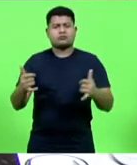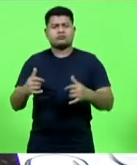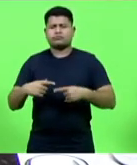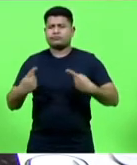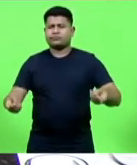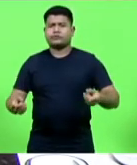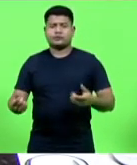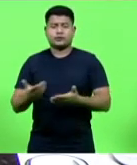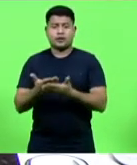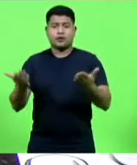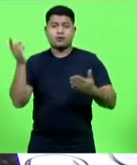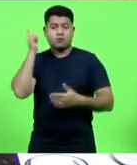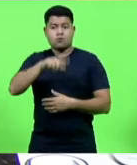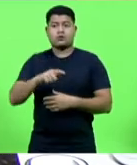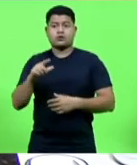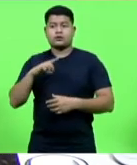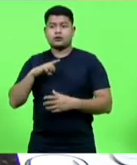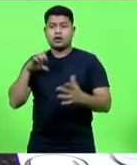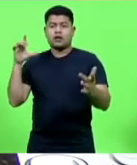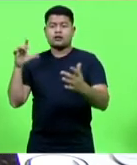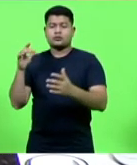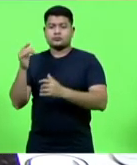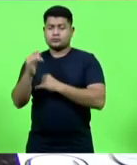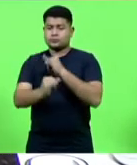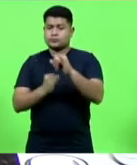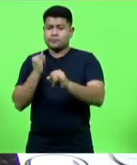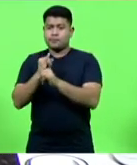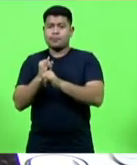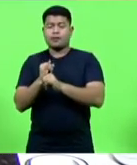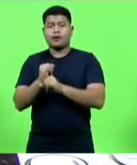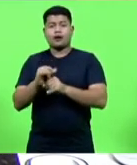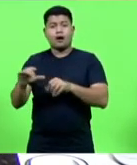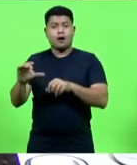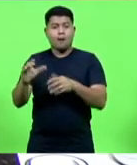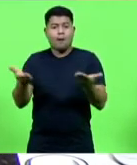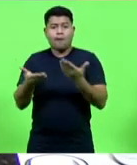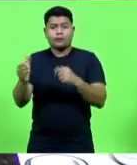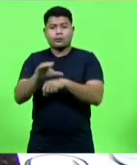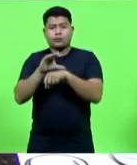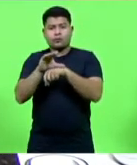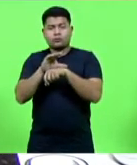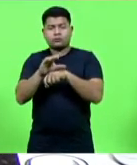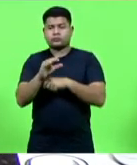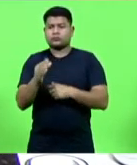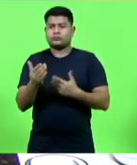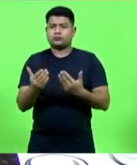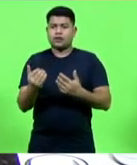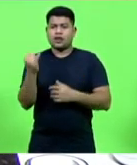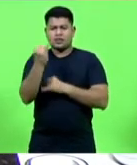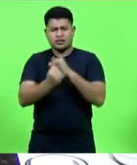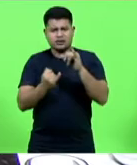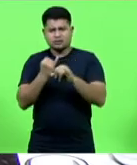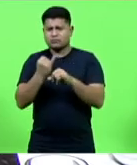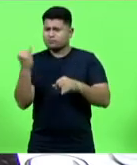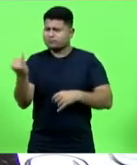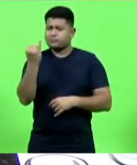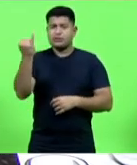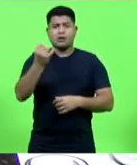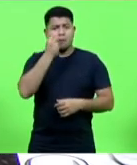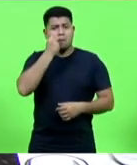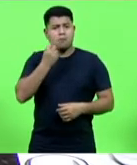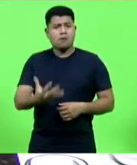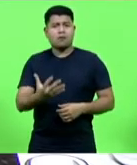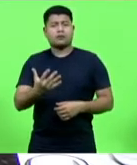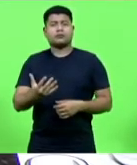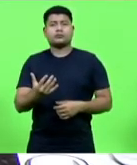ter a conectividade, para que eles possam fazer os cursos. Hoje como a internet é importante, como a internet é boa, nós